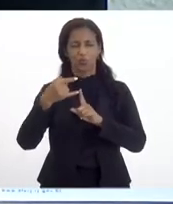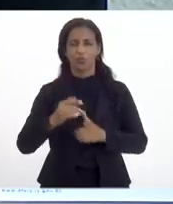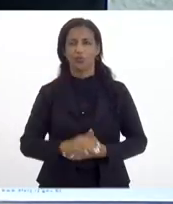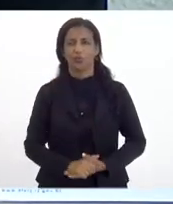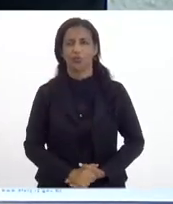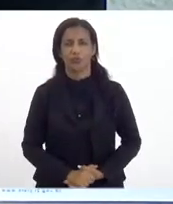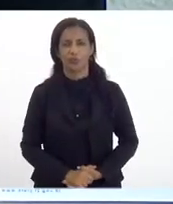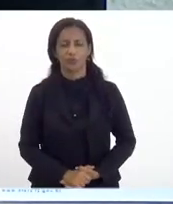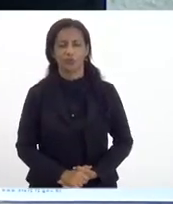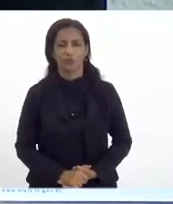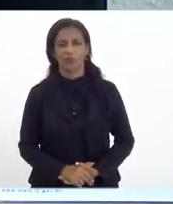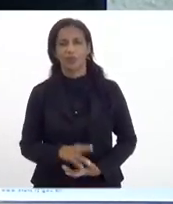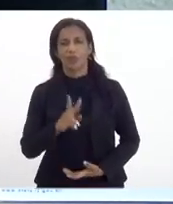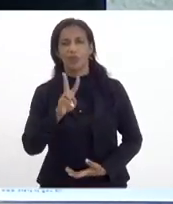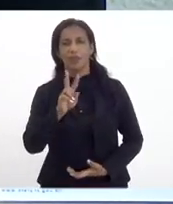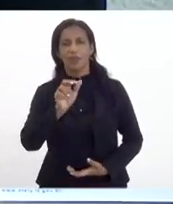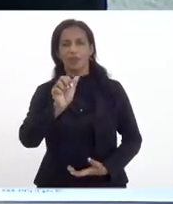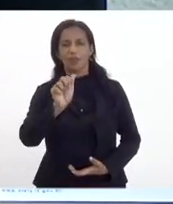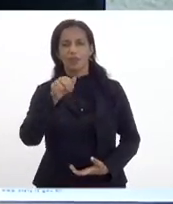Vânia?